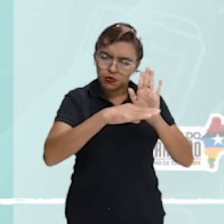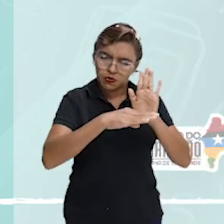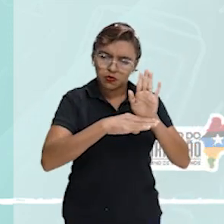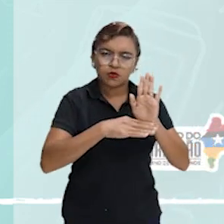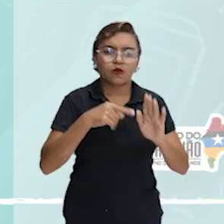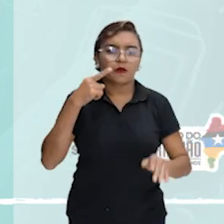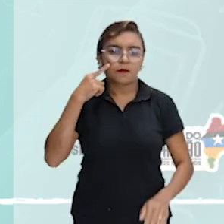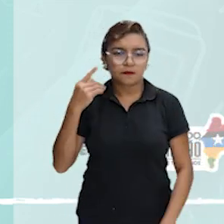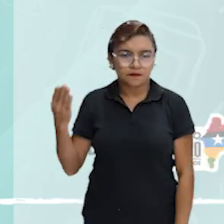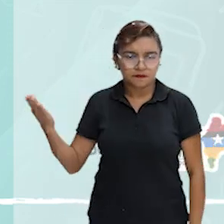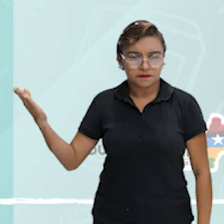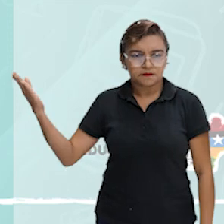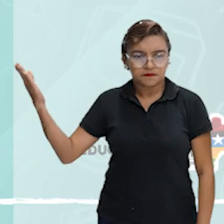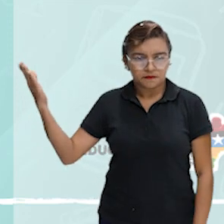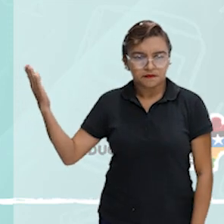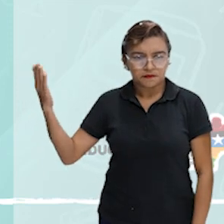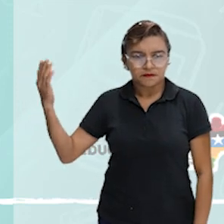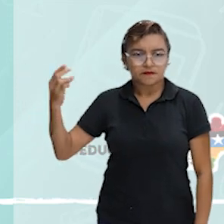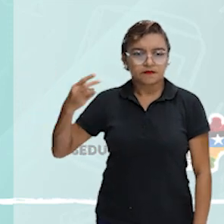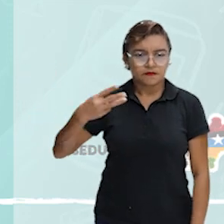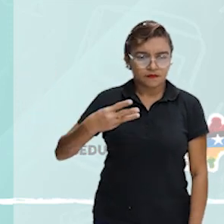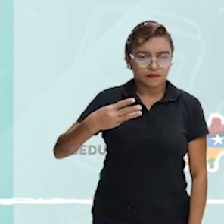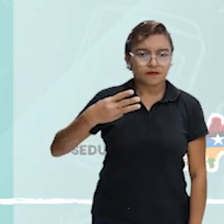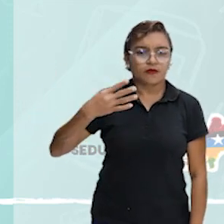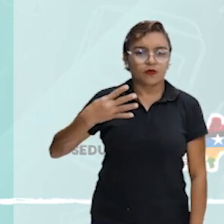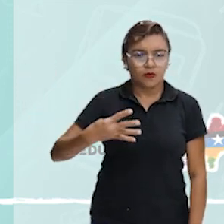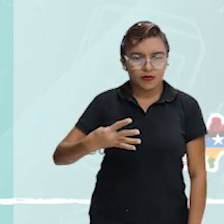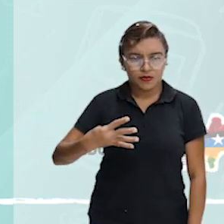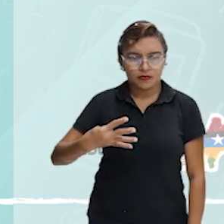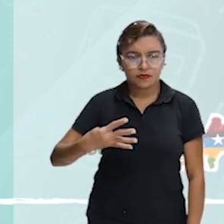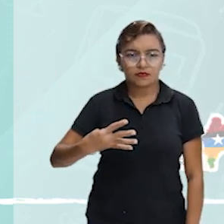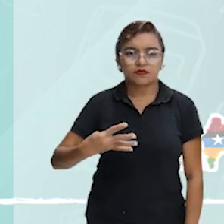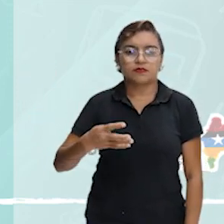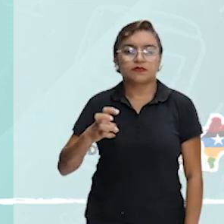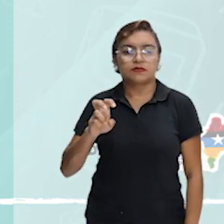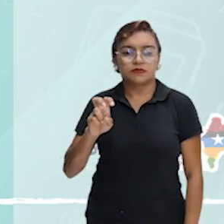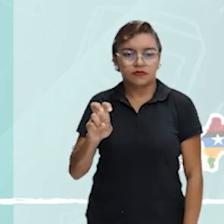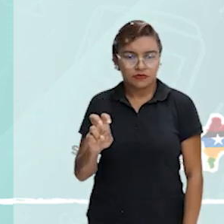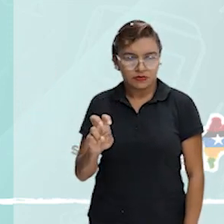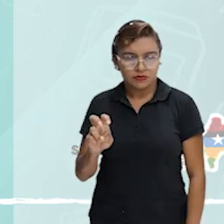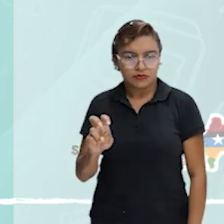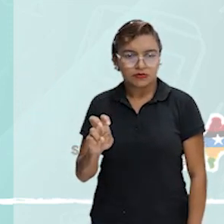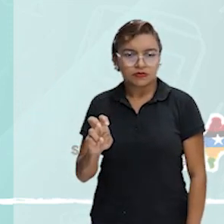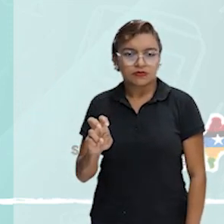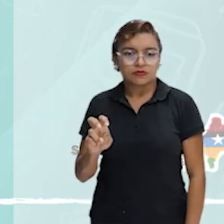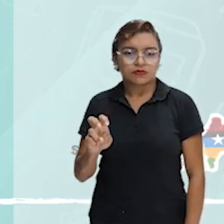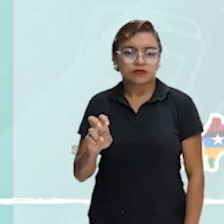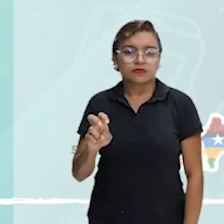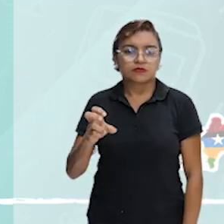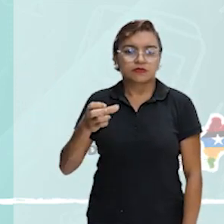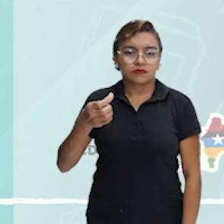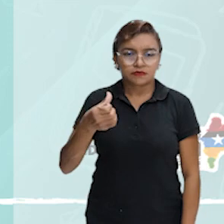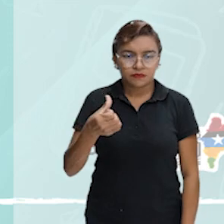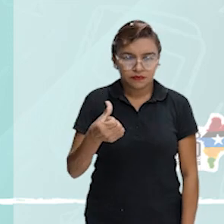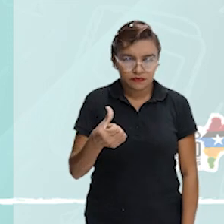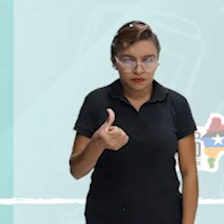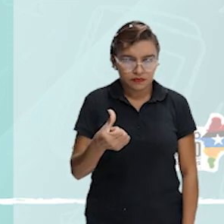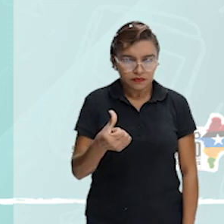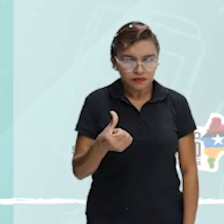Cruz, Isla Fernandina, Isla Santiago, Isla San Cristóbal,